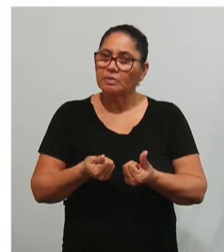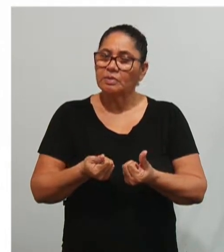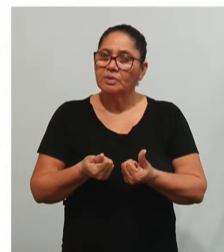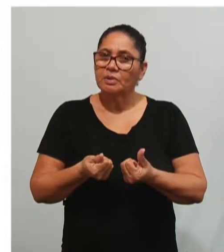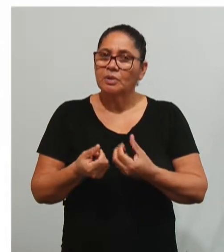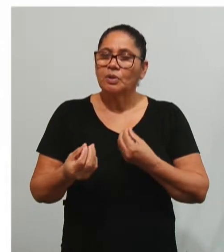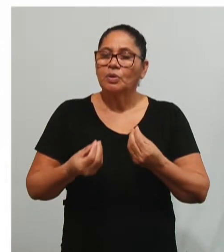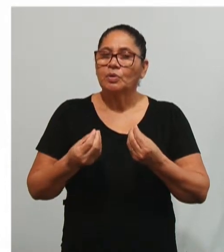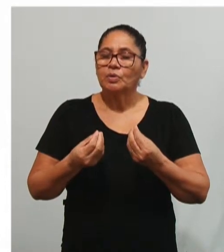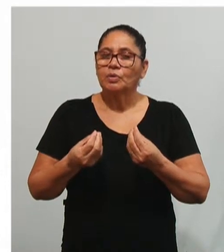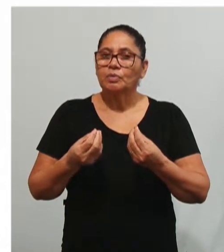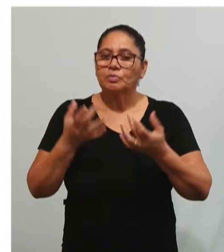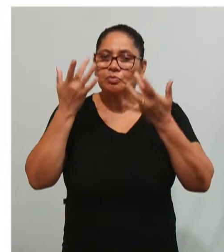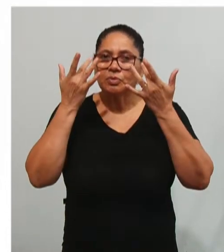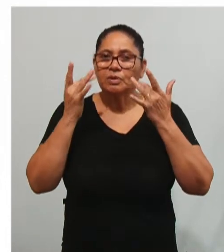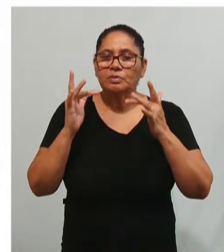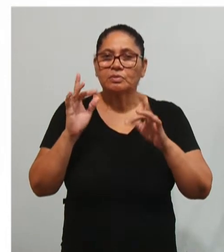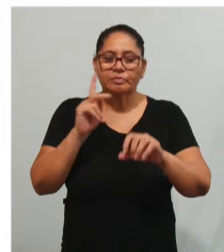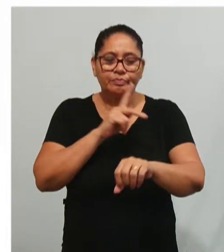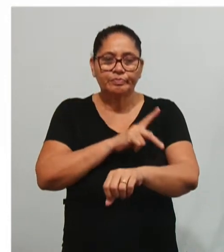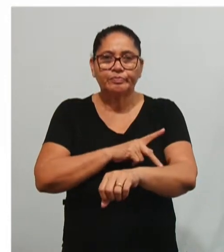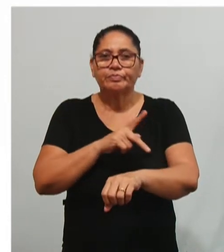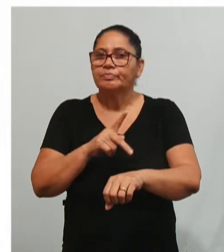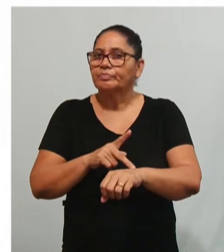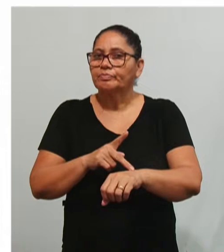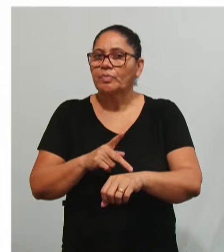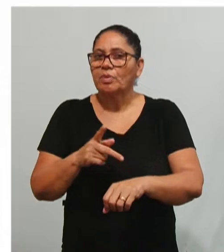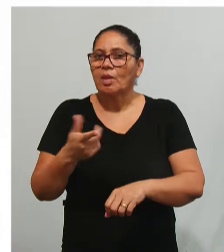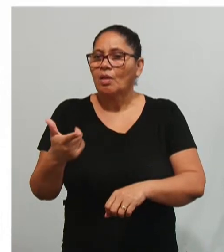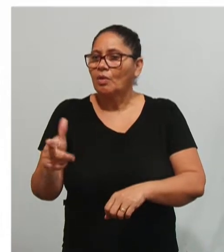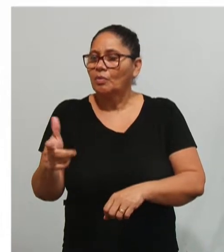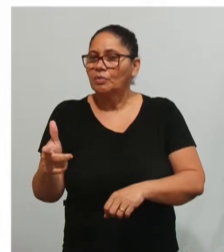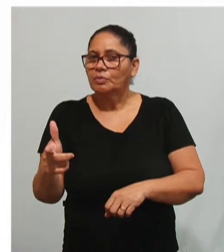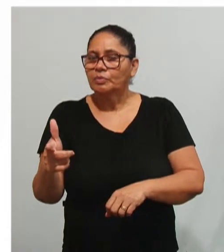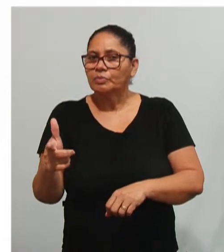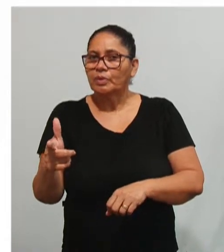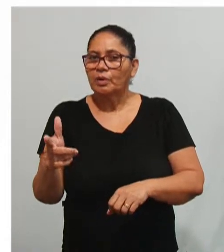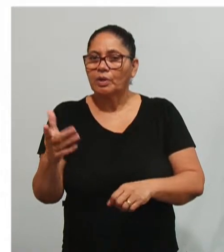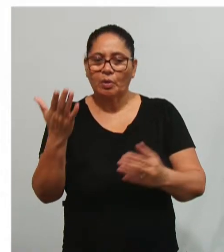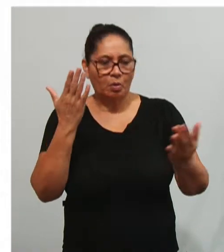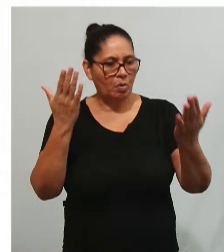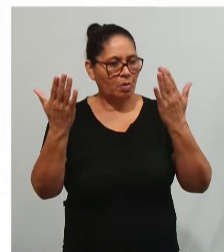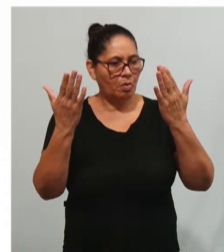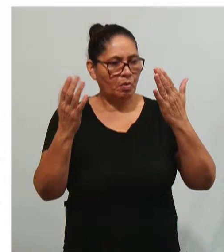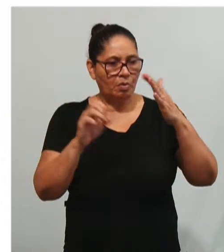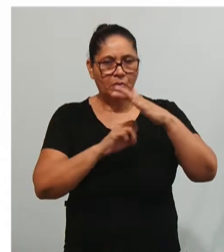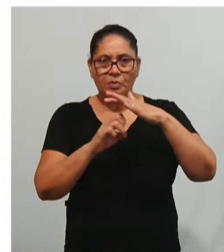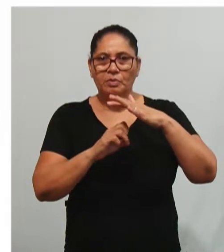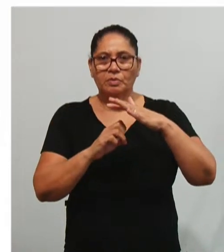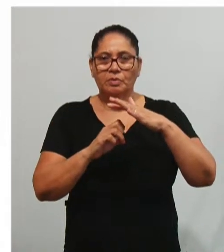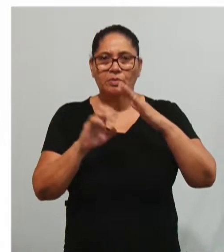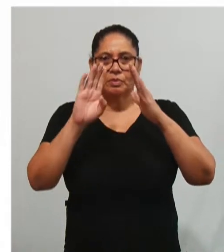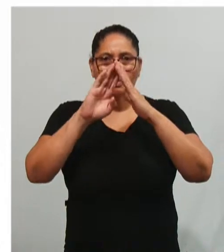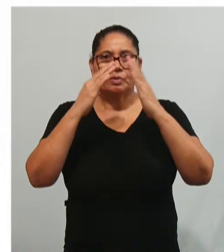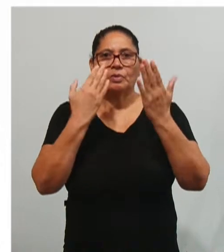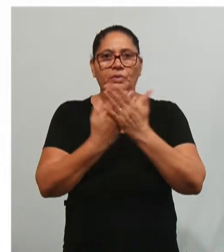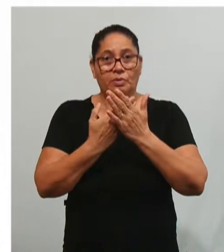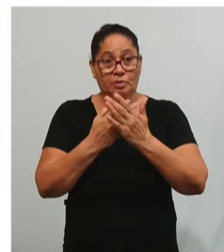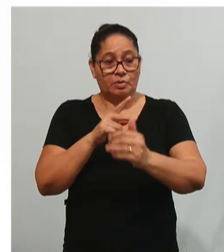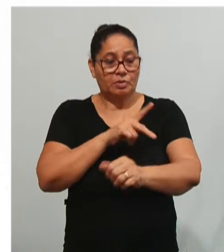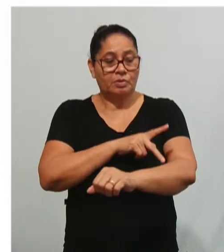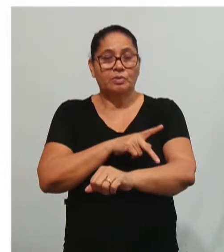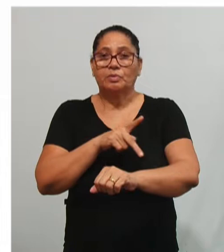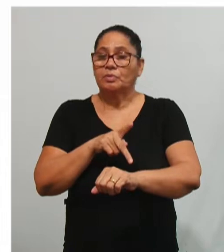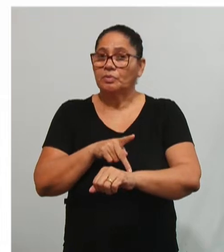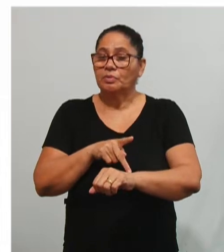com a natureza do processo pedagógico. Então, não tem como se comparar uma empresa com uma escola que tem uma natureza de processo pedagógico.